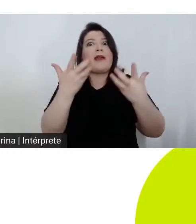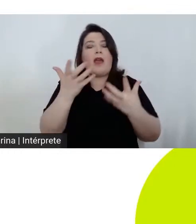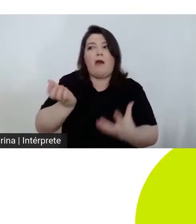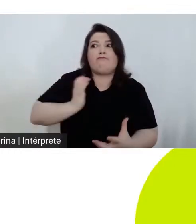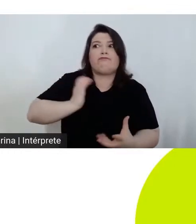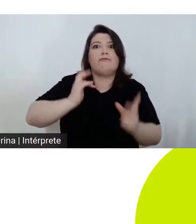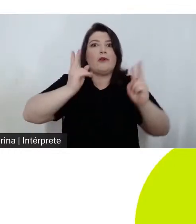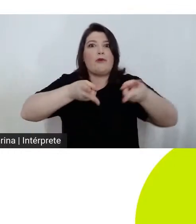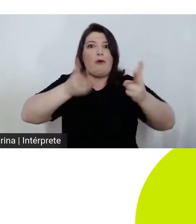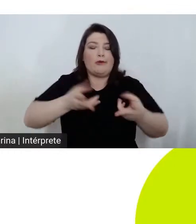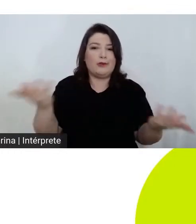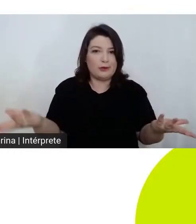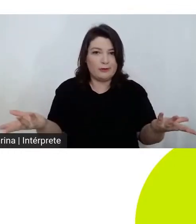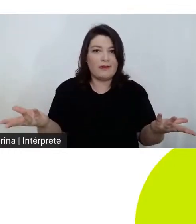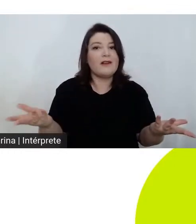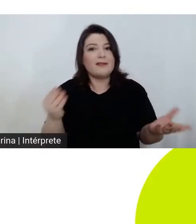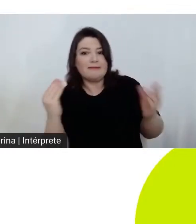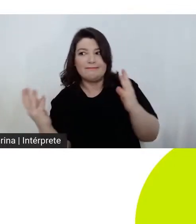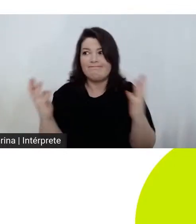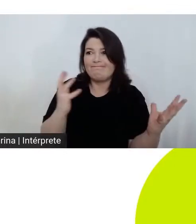Eu acho que a Marcela